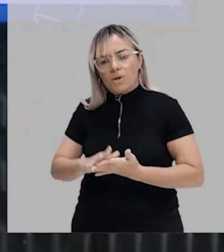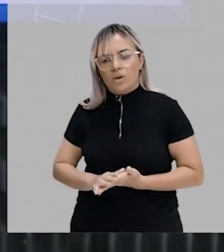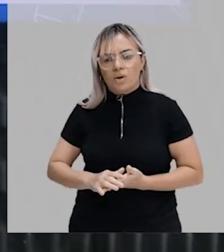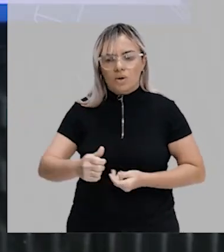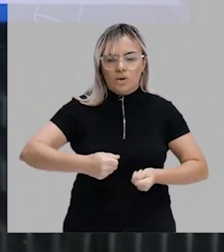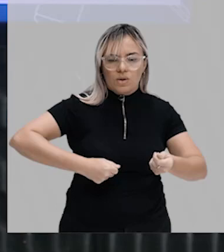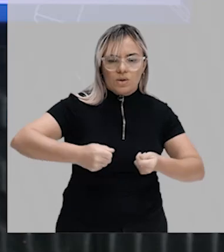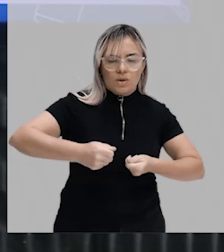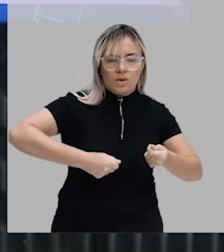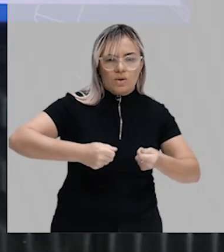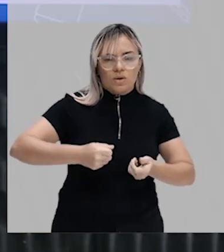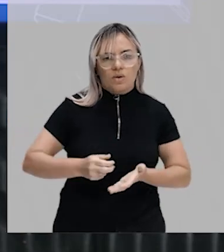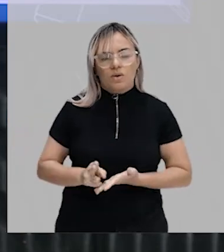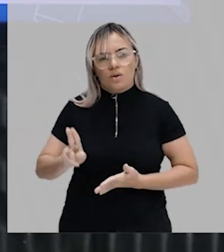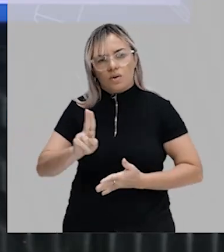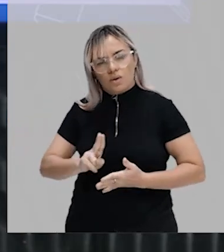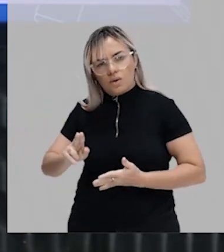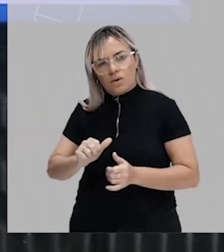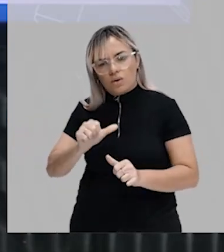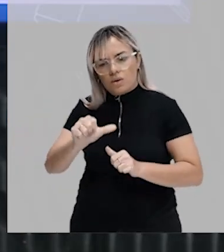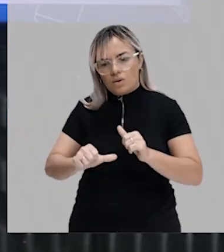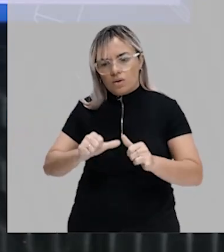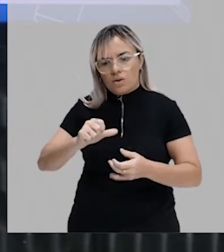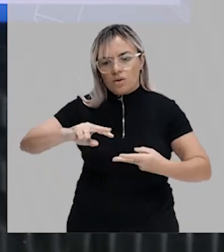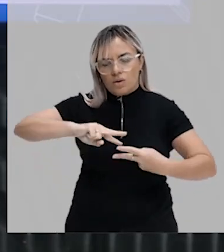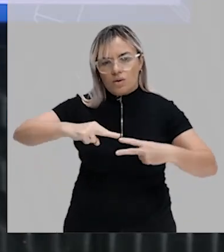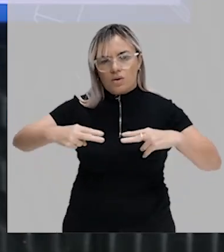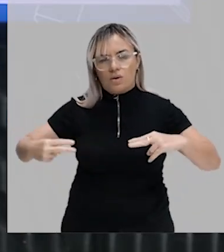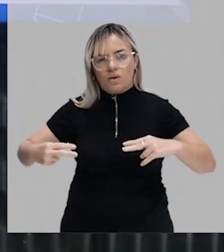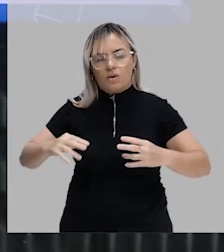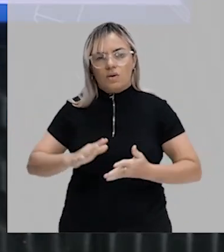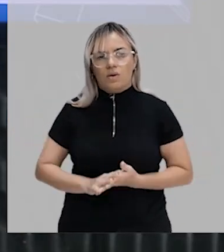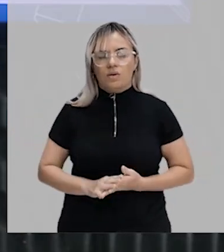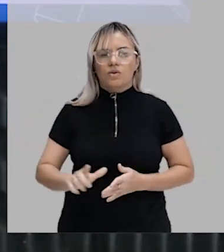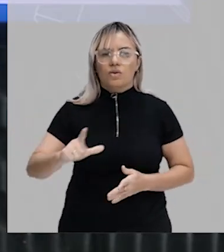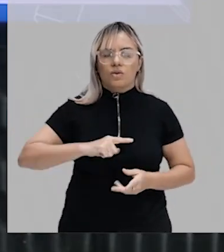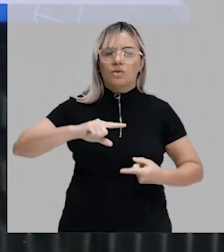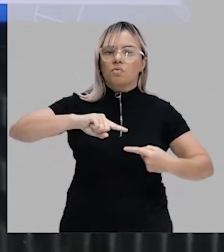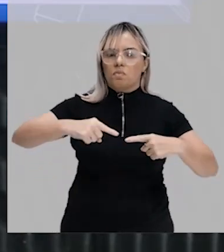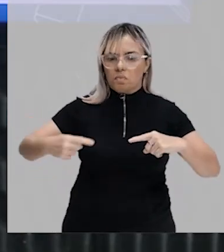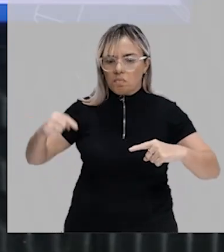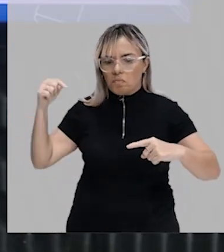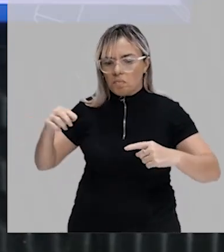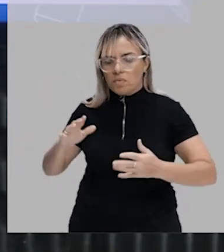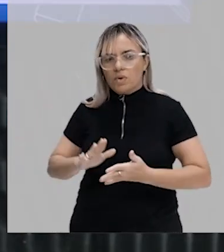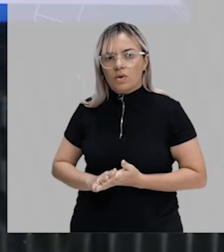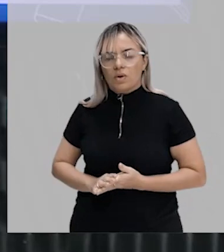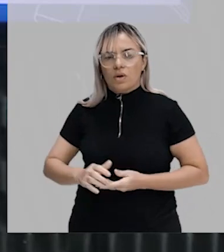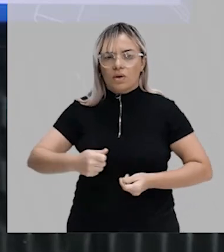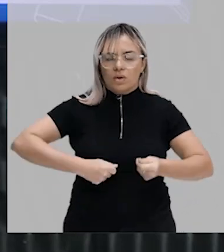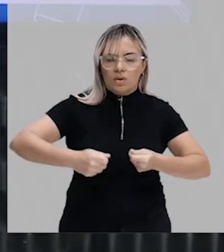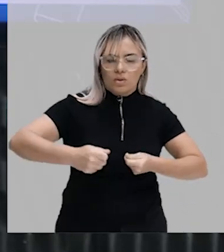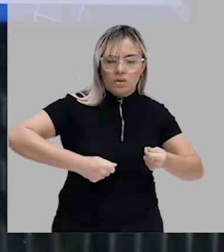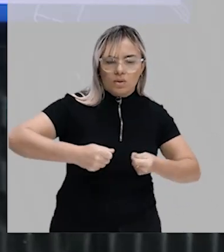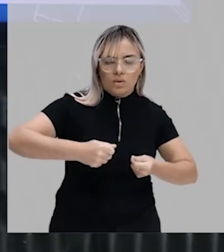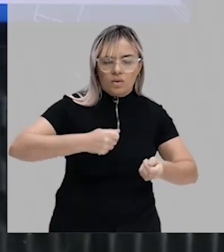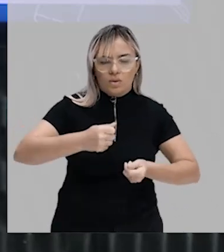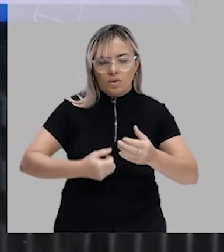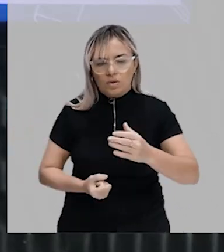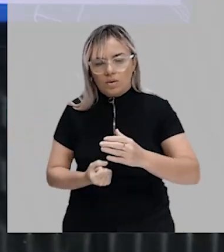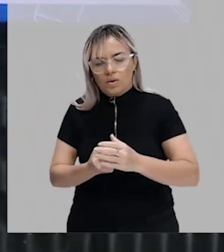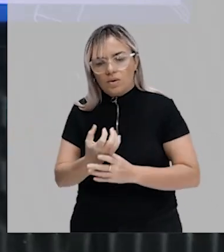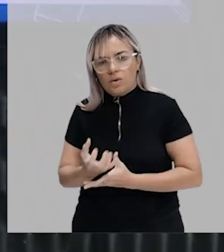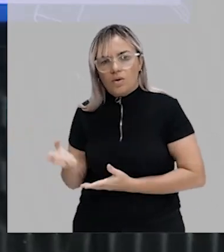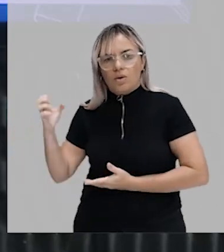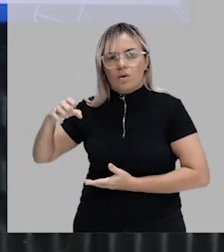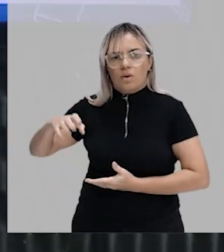químicas era o controle genético. Ou seja, existia um material genético ali comandando a produção de enzimas